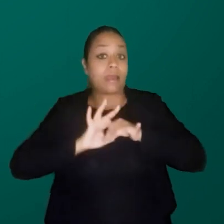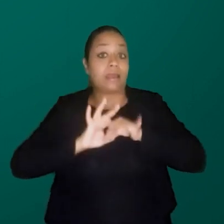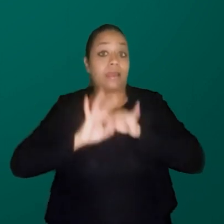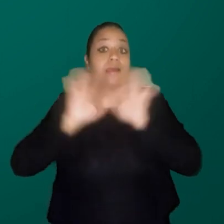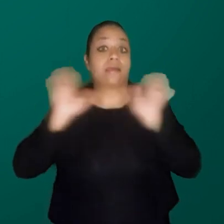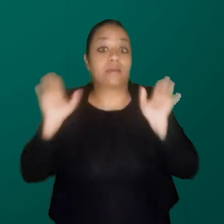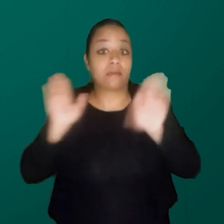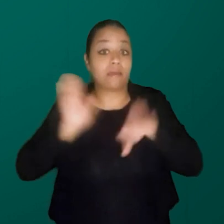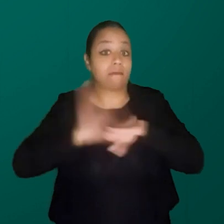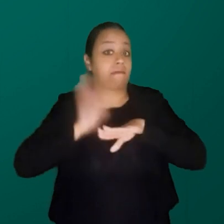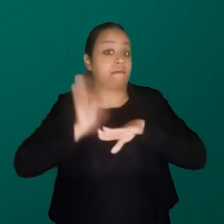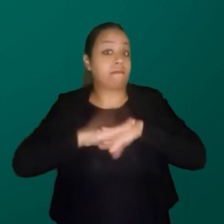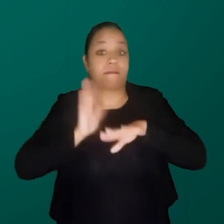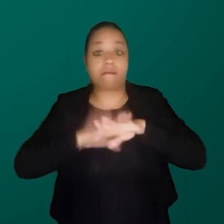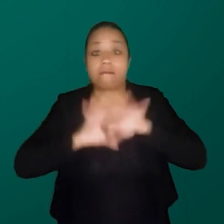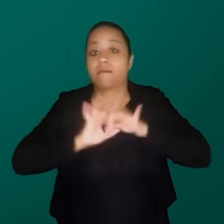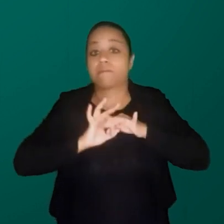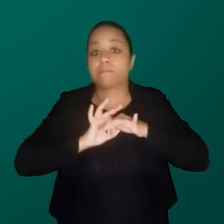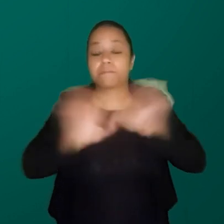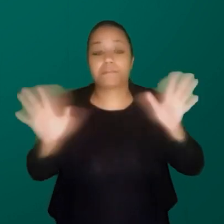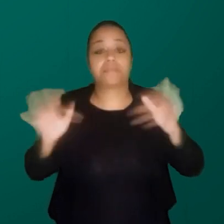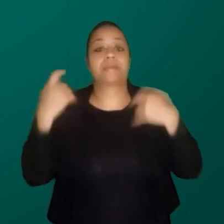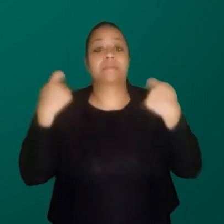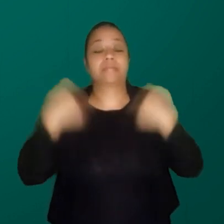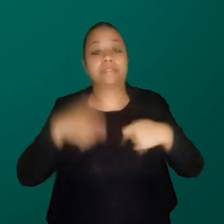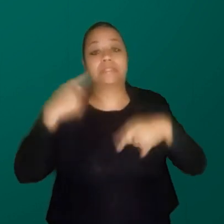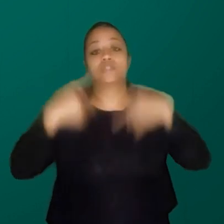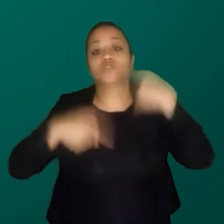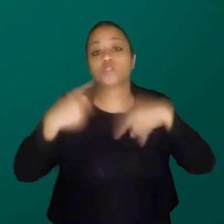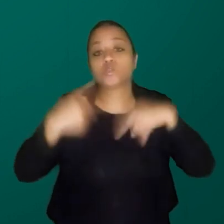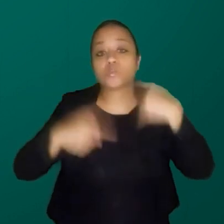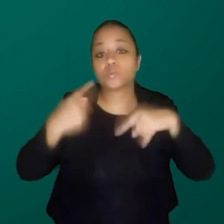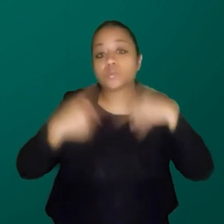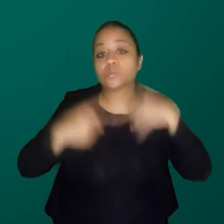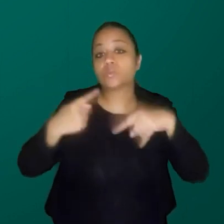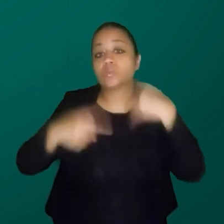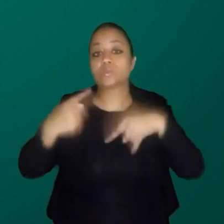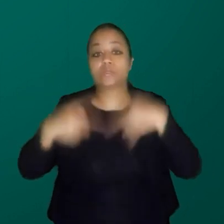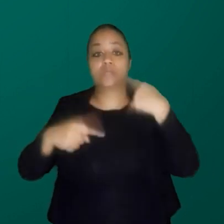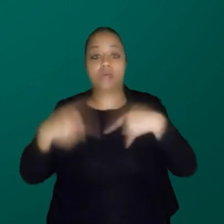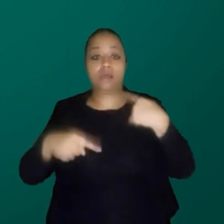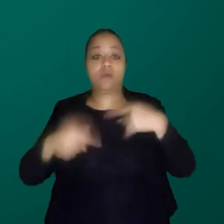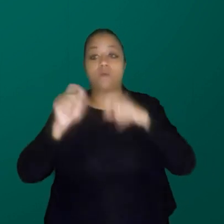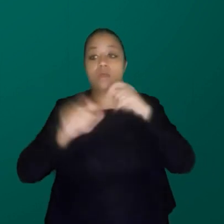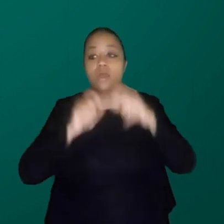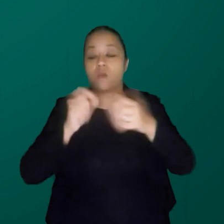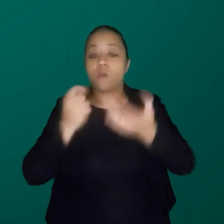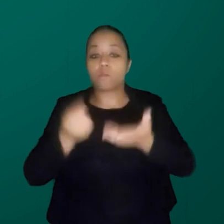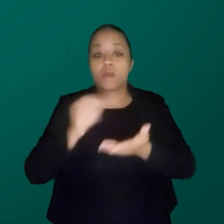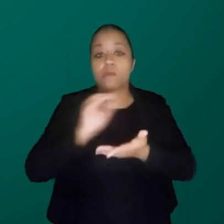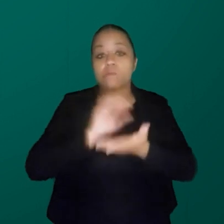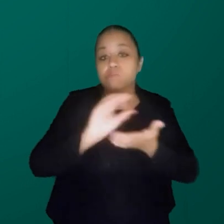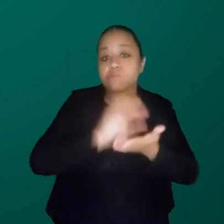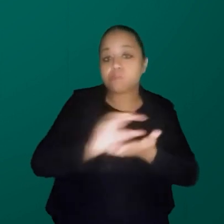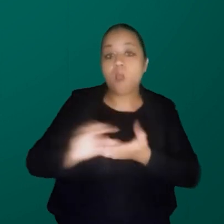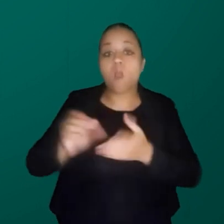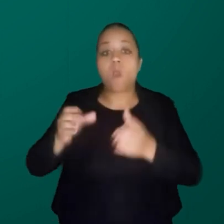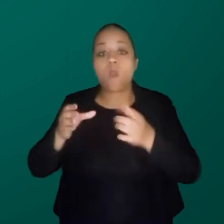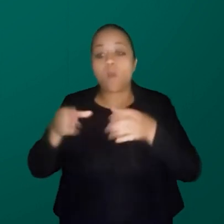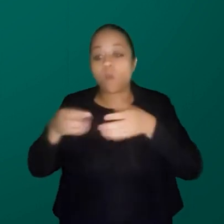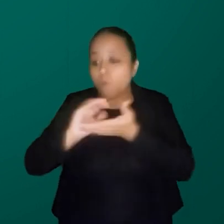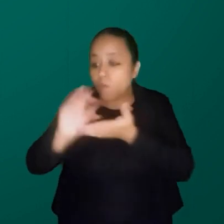trazer a discussão e ter mecanismo de financiamento de grupos que estão lá fazendo